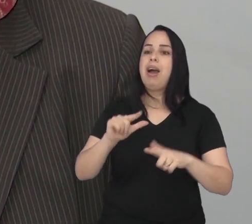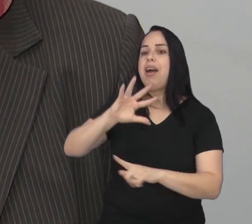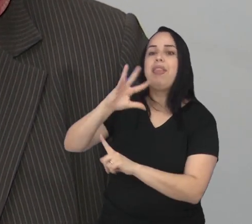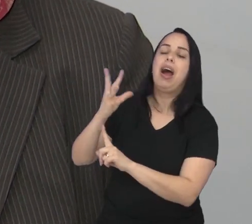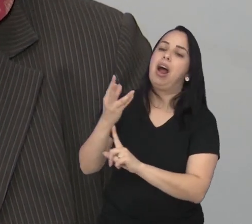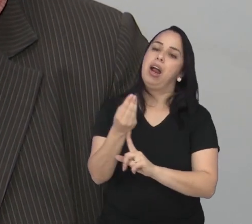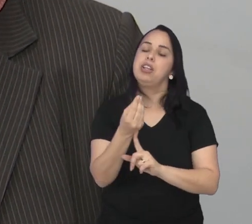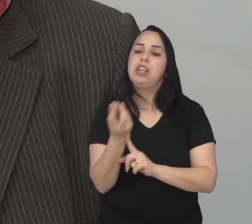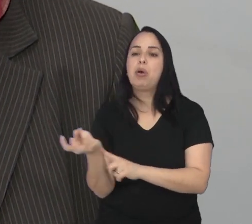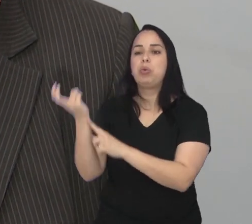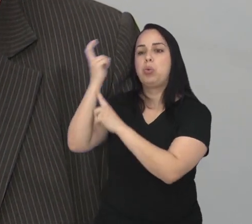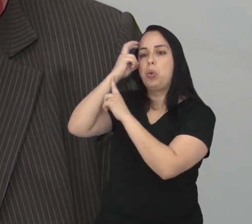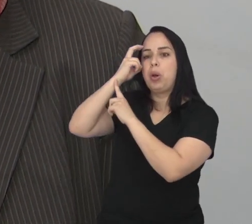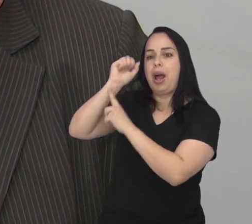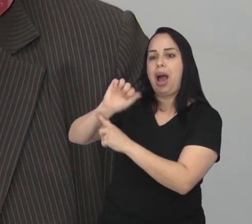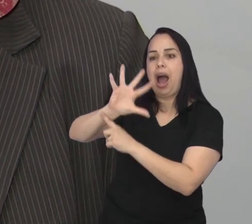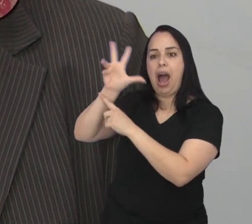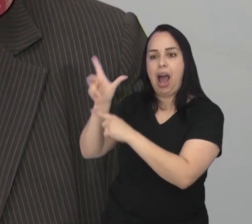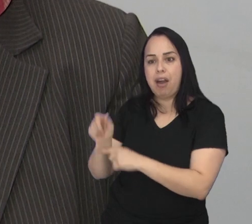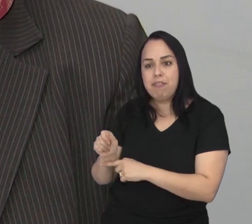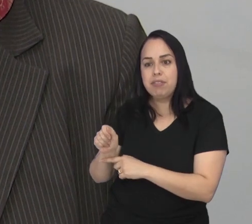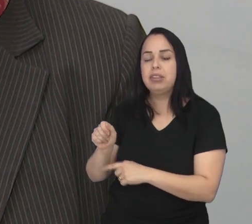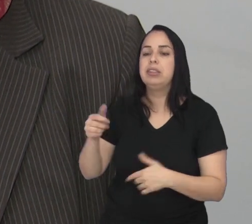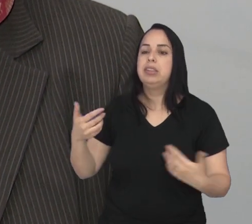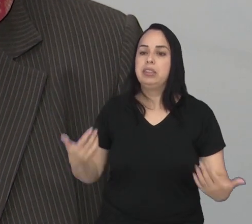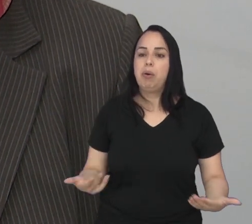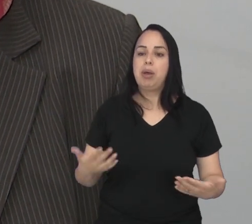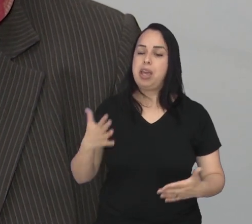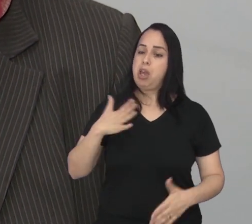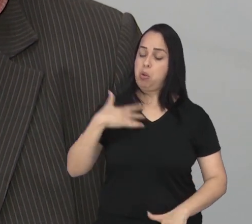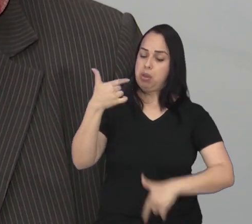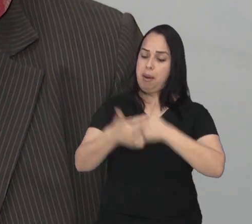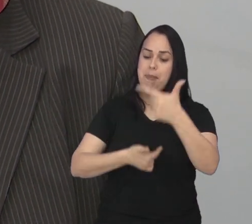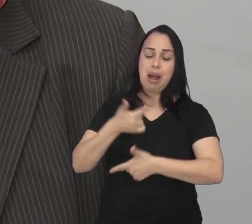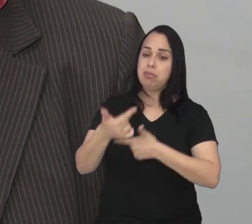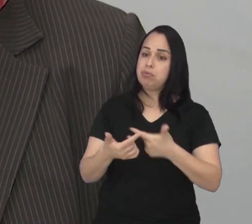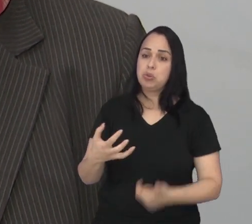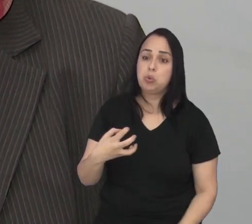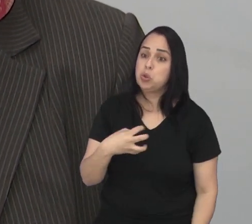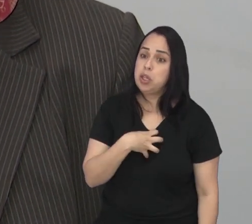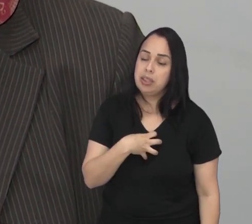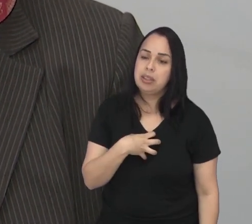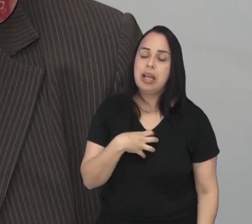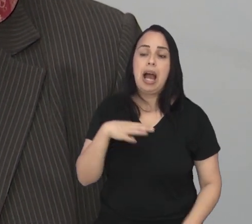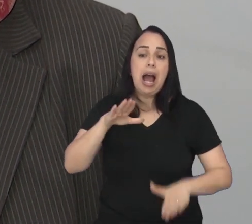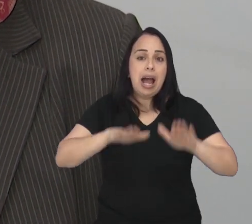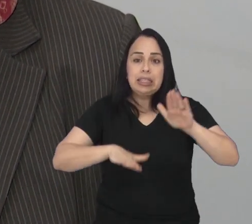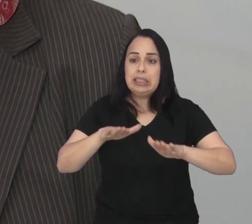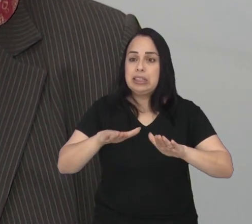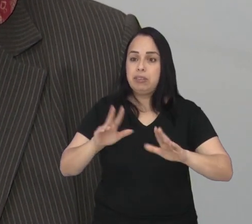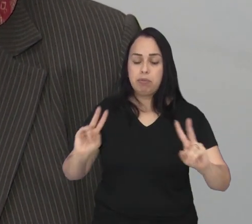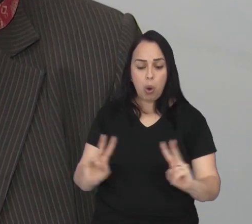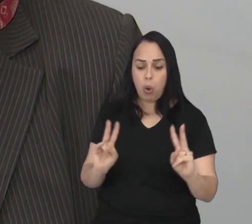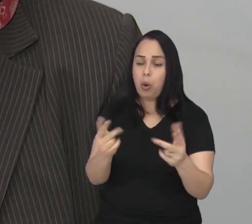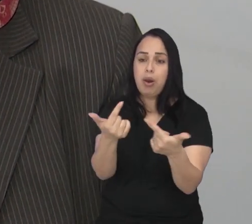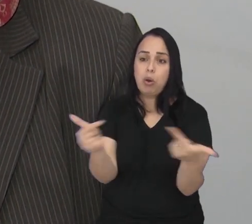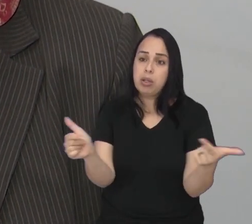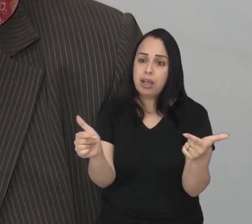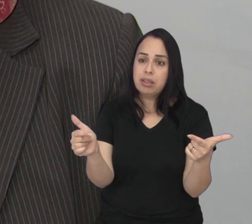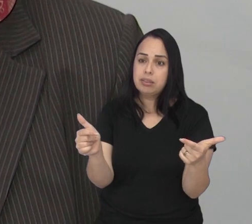arte e da cultura afro. Então eu empreendo dessa forma e muitas vezes eu me sinto